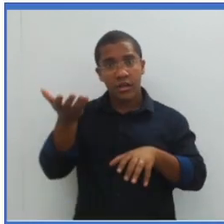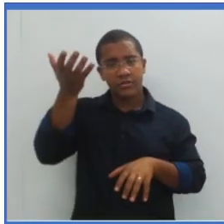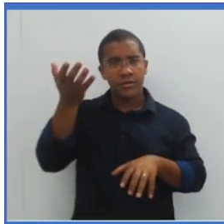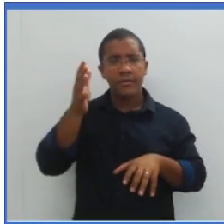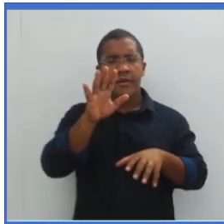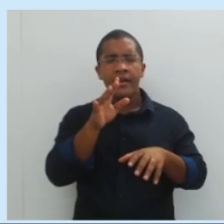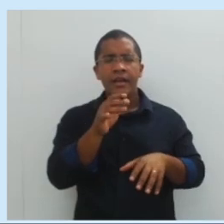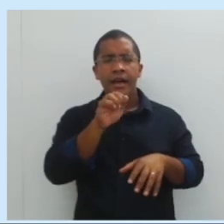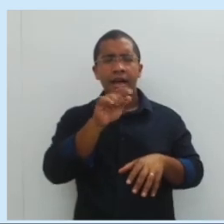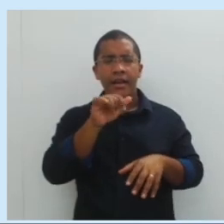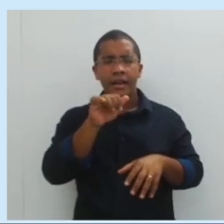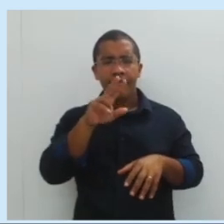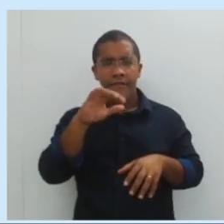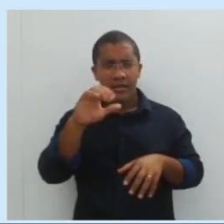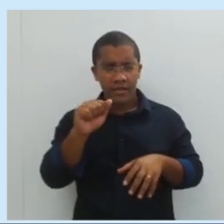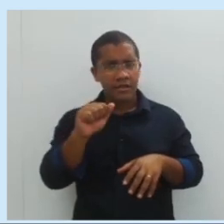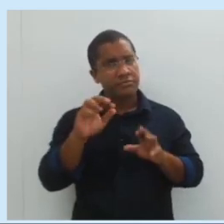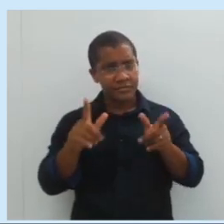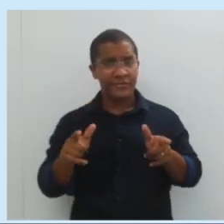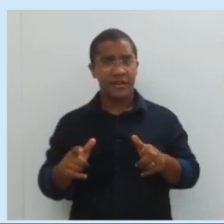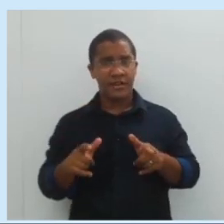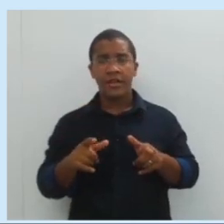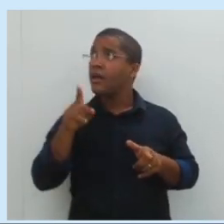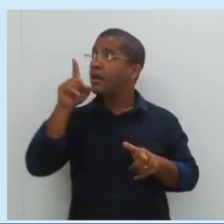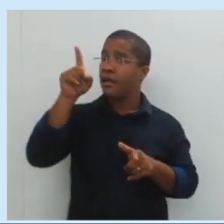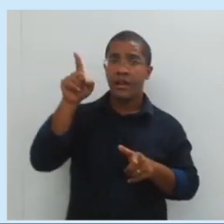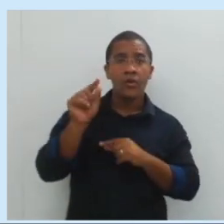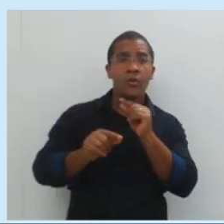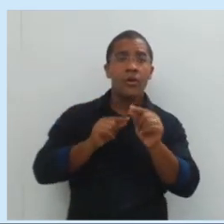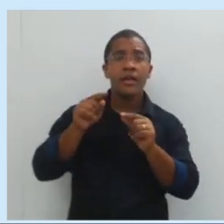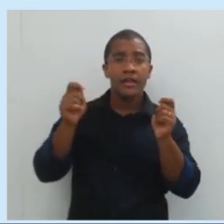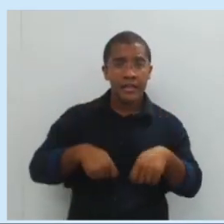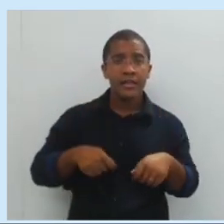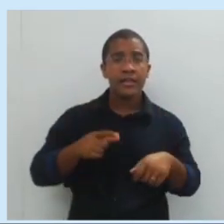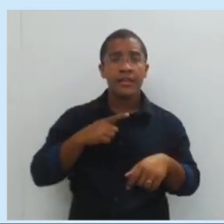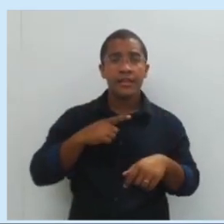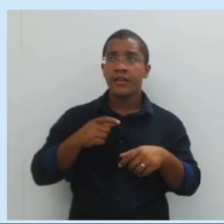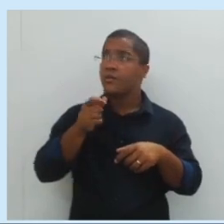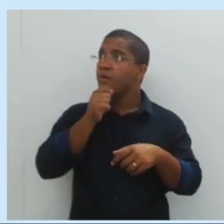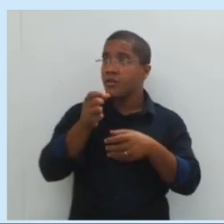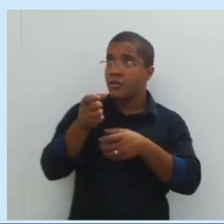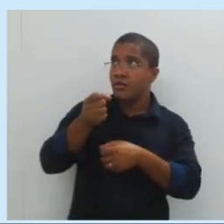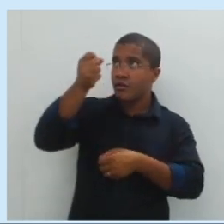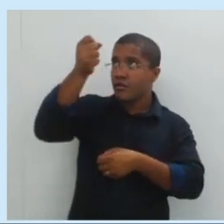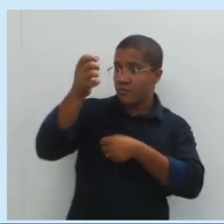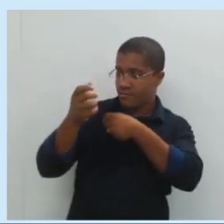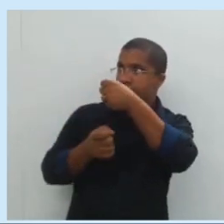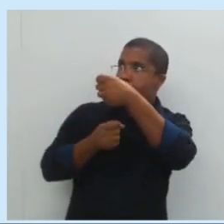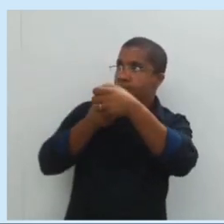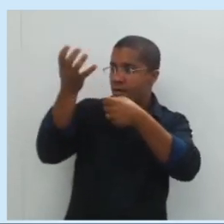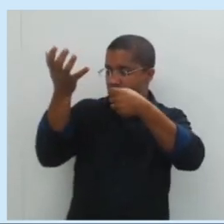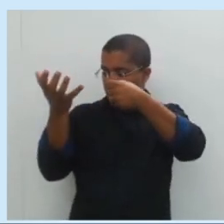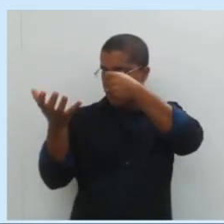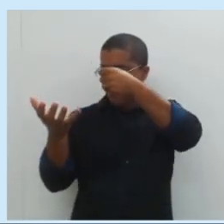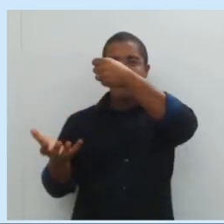Como assim? Eu posso utilizar a roldana ou polia para descer um objeto ou